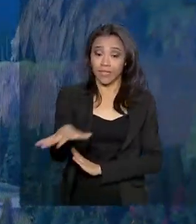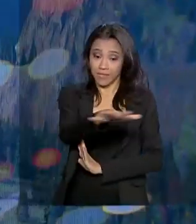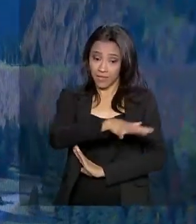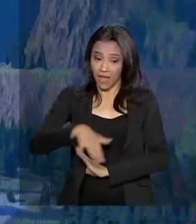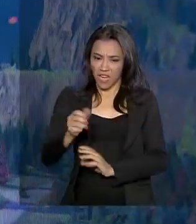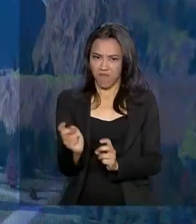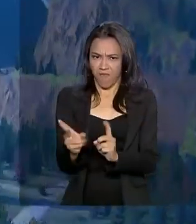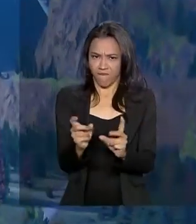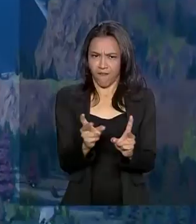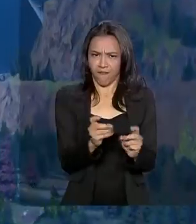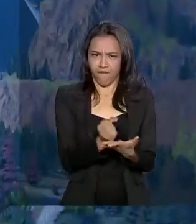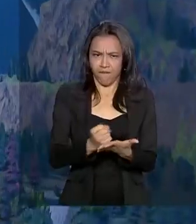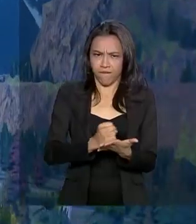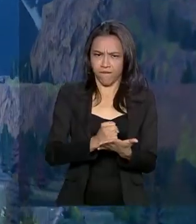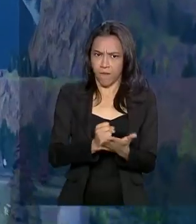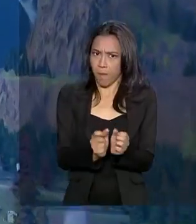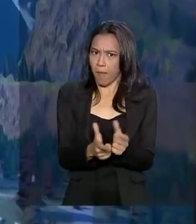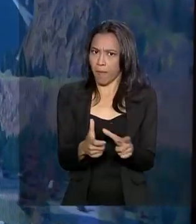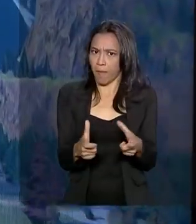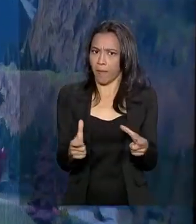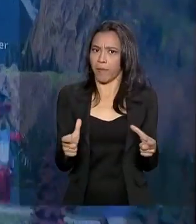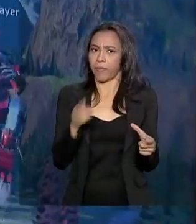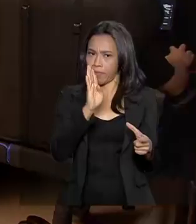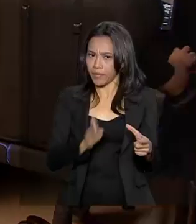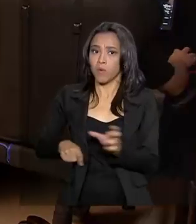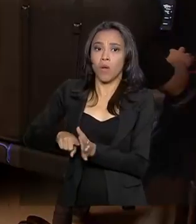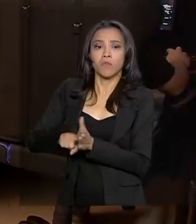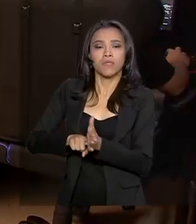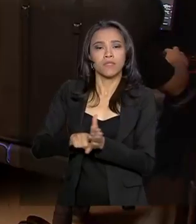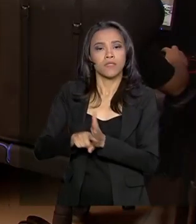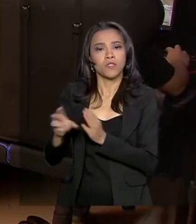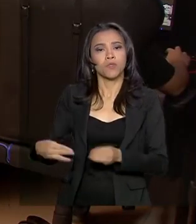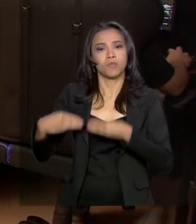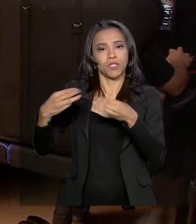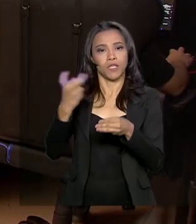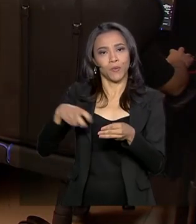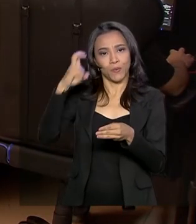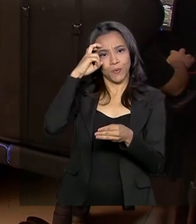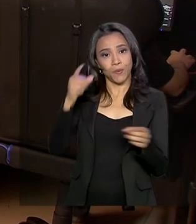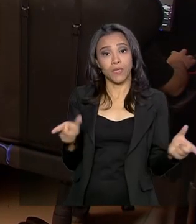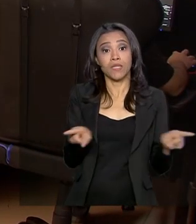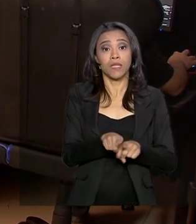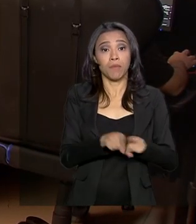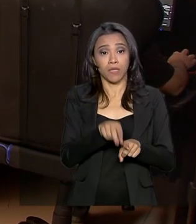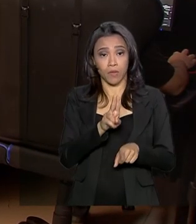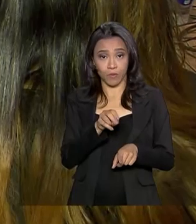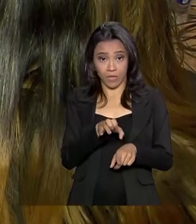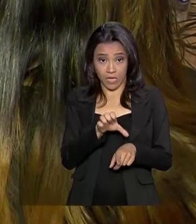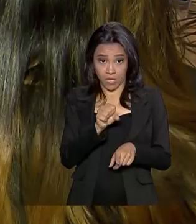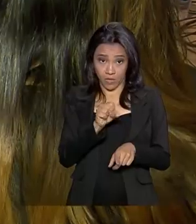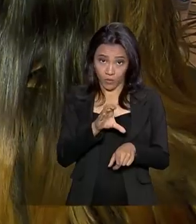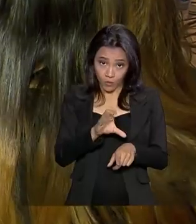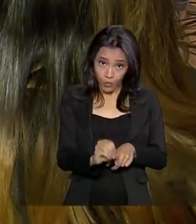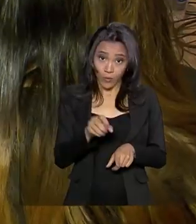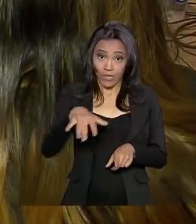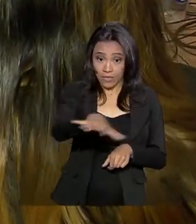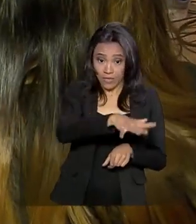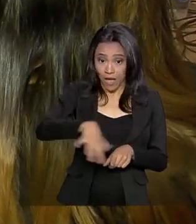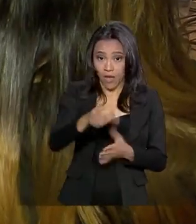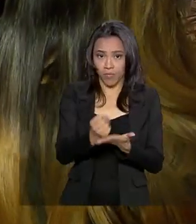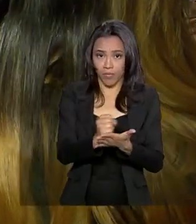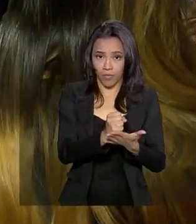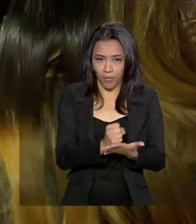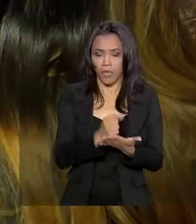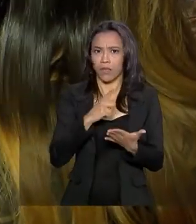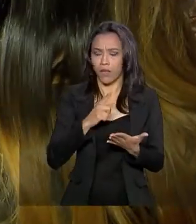vem crescendo no Brasil. De acordo com um levantamento do Ministério da Cultura e da Unesco, o mercado de jogos eletrônicos no país apontou alta em